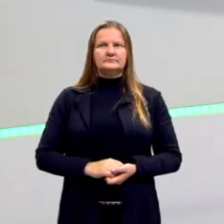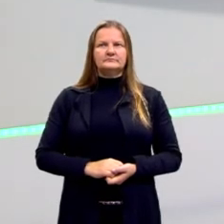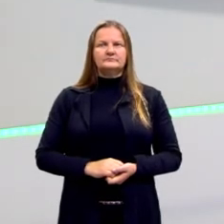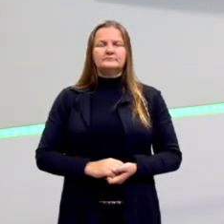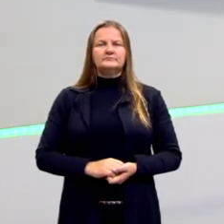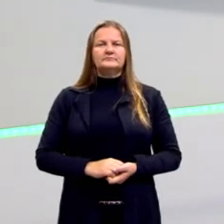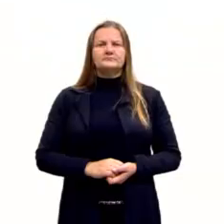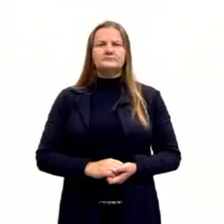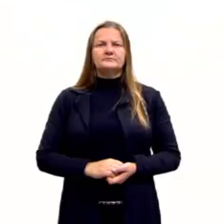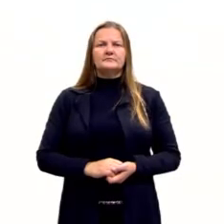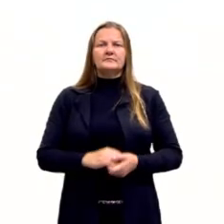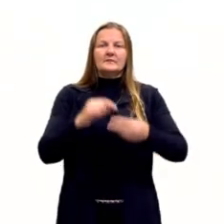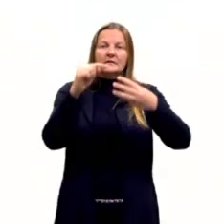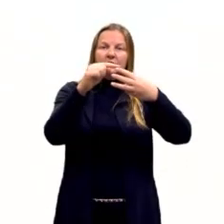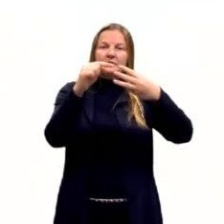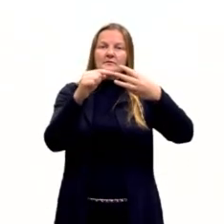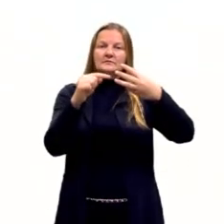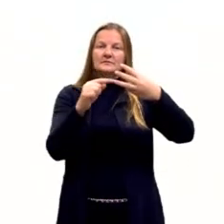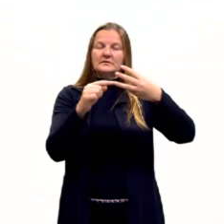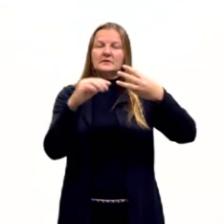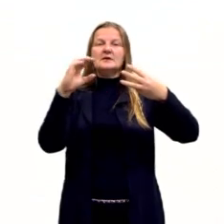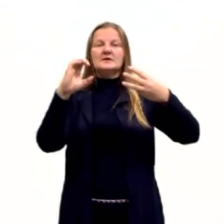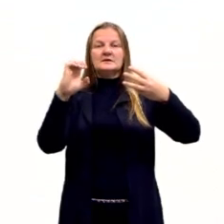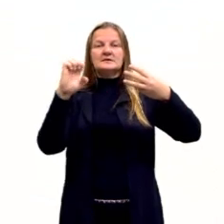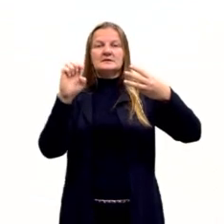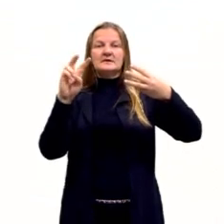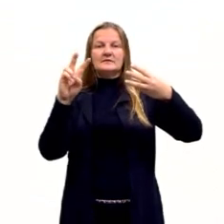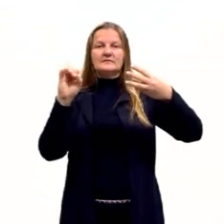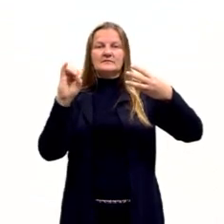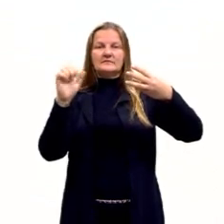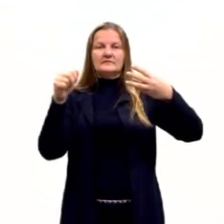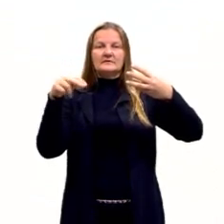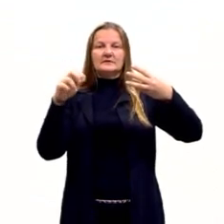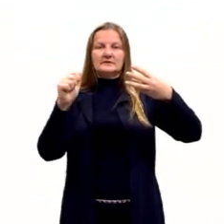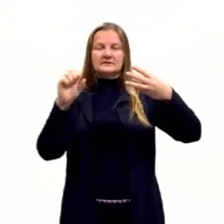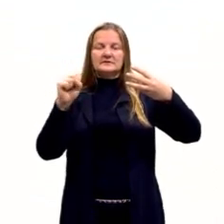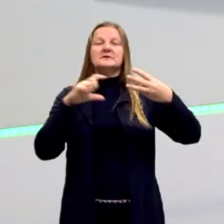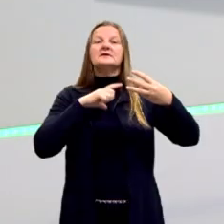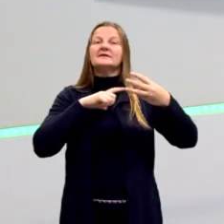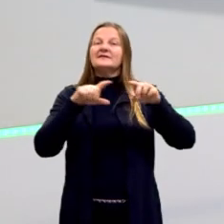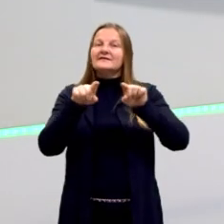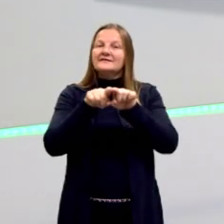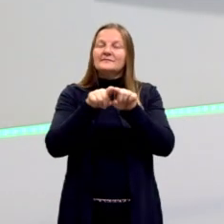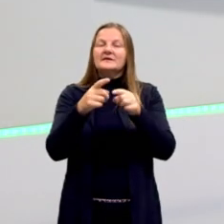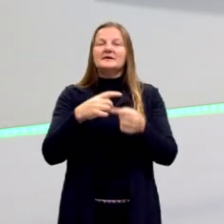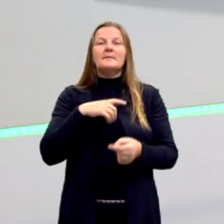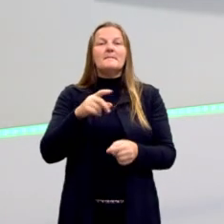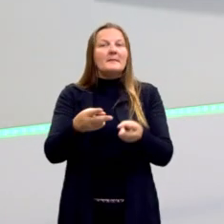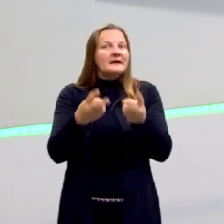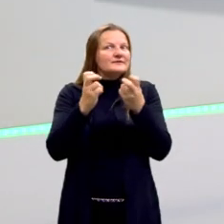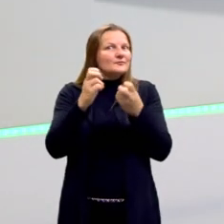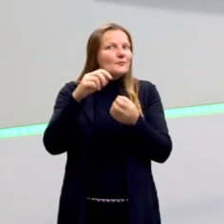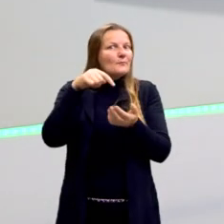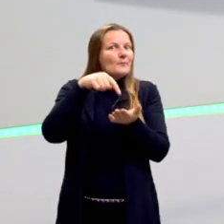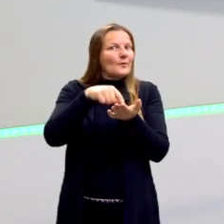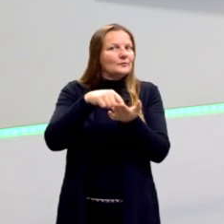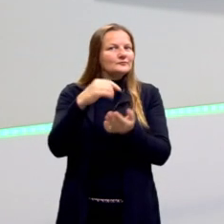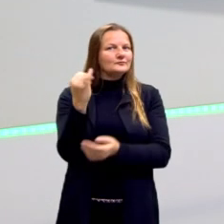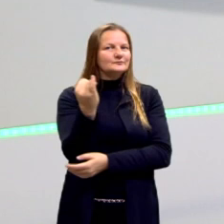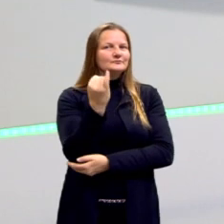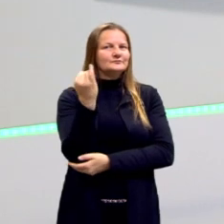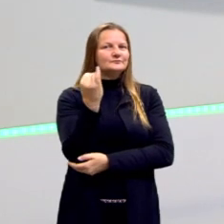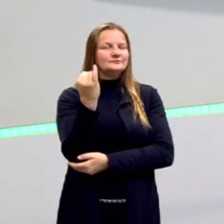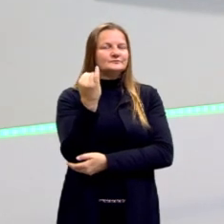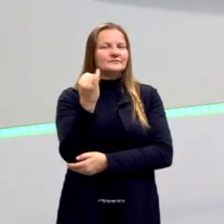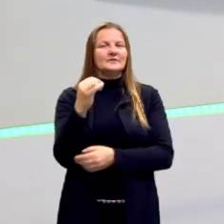Bom, essas foram as três sevianas, então. Mas existe também mais um ponto notável, porém, que ele não é